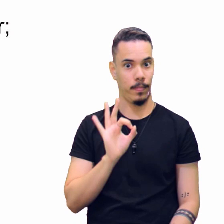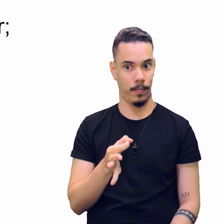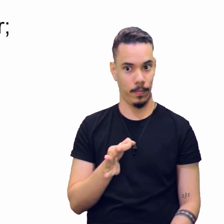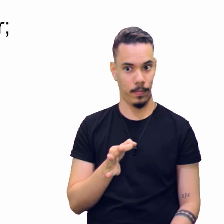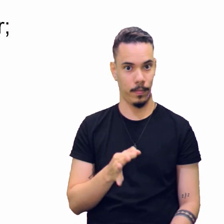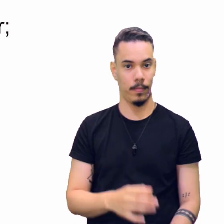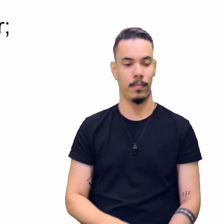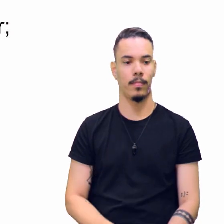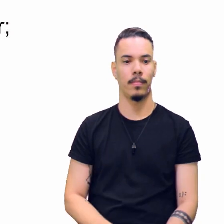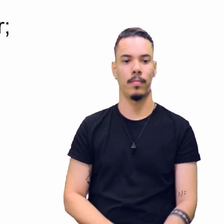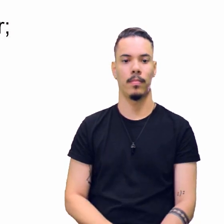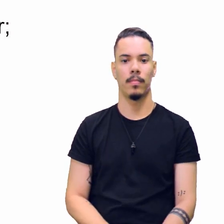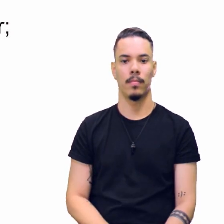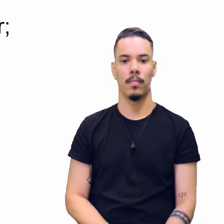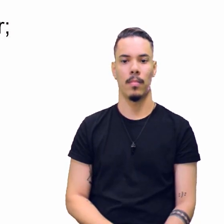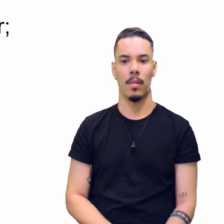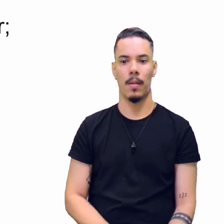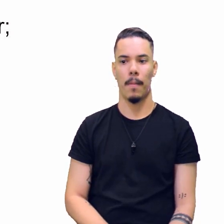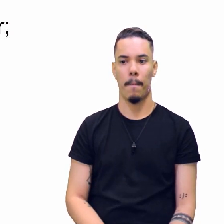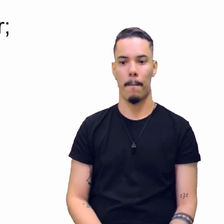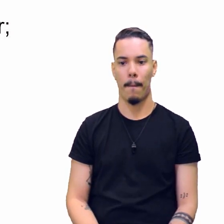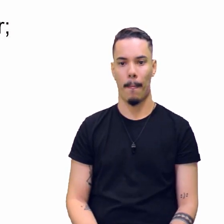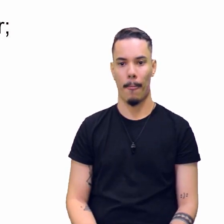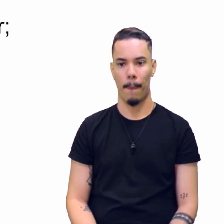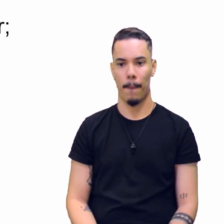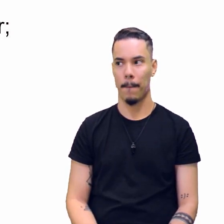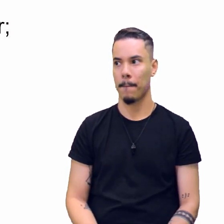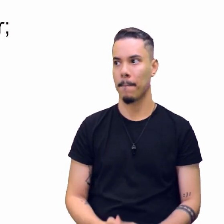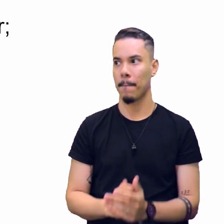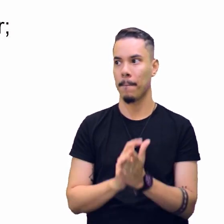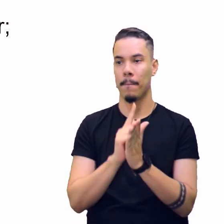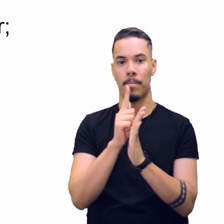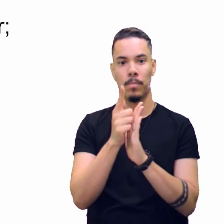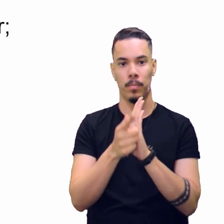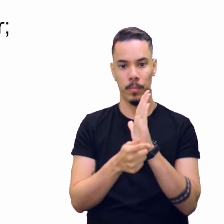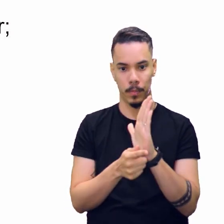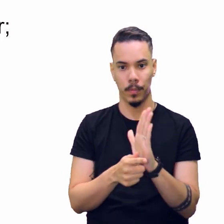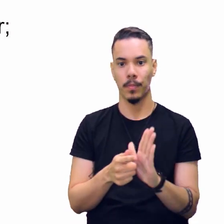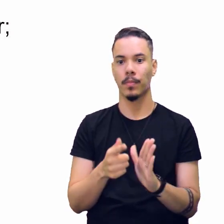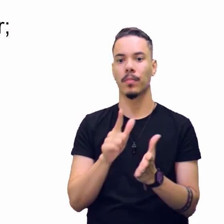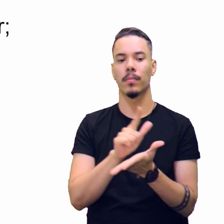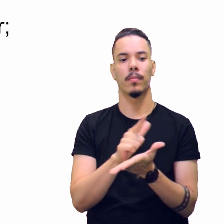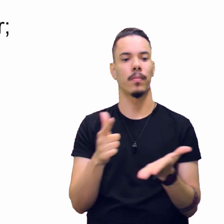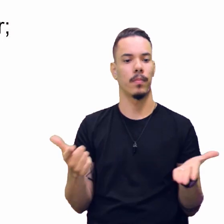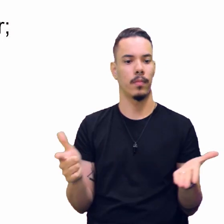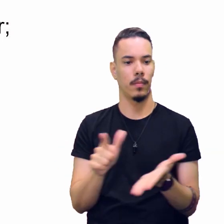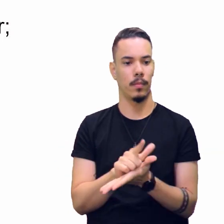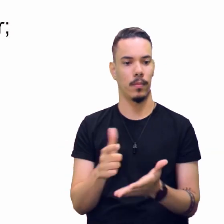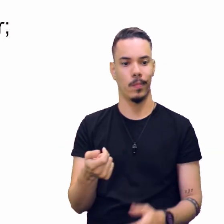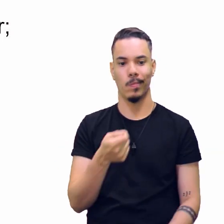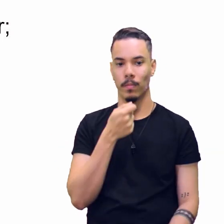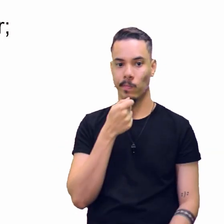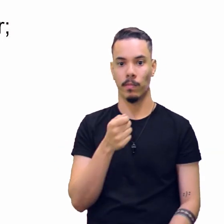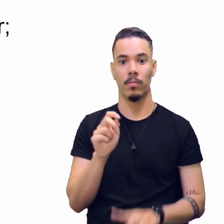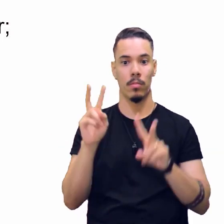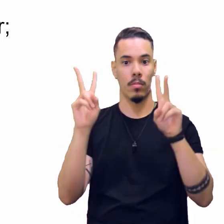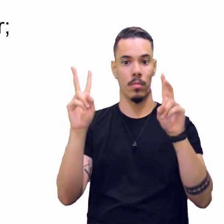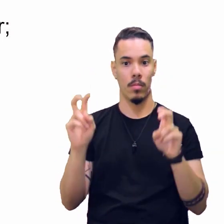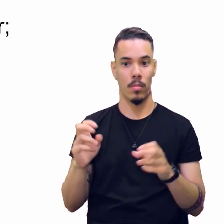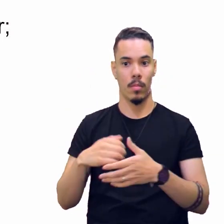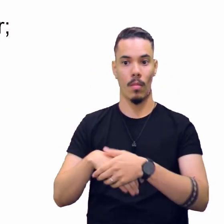do gênero textual? Vai ser reportagem. E qual é a temática?